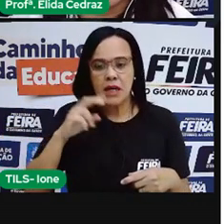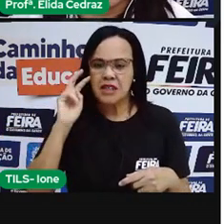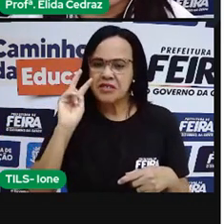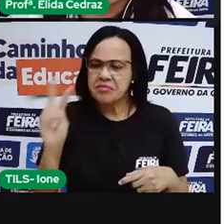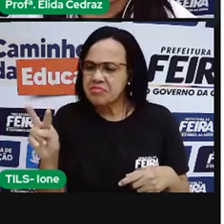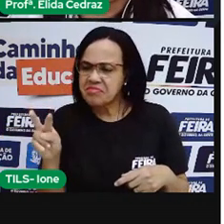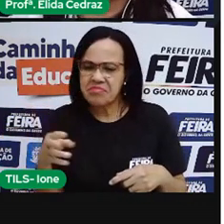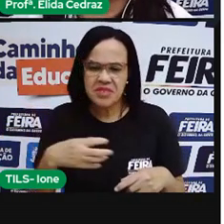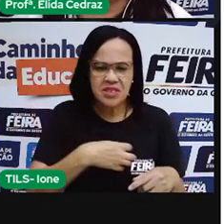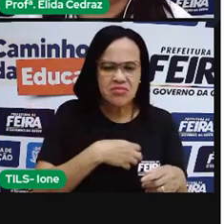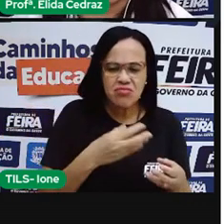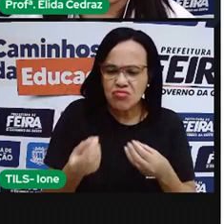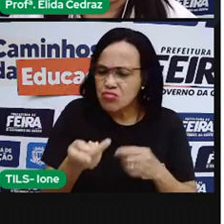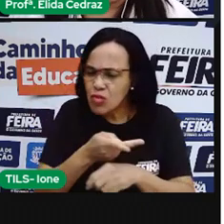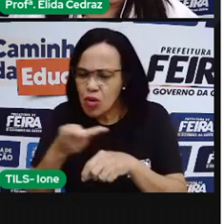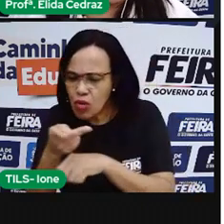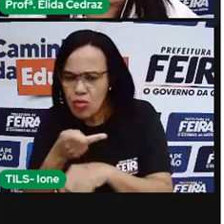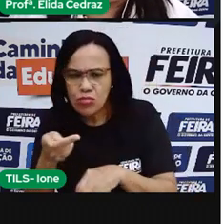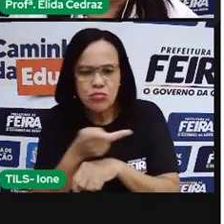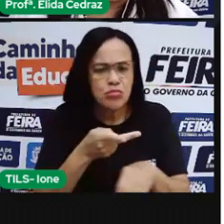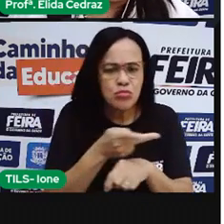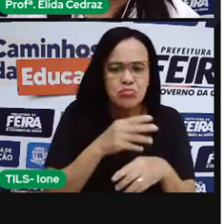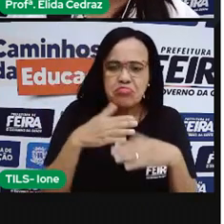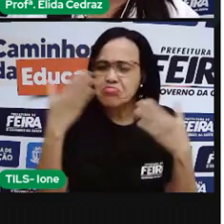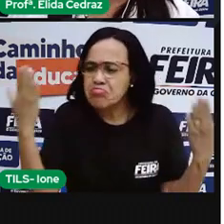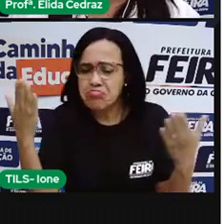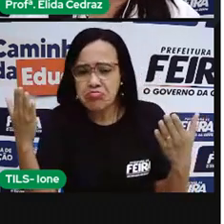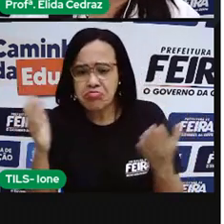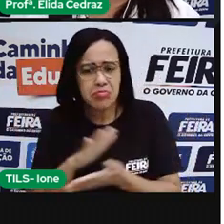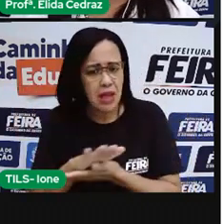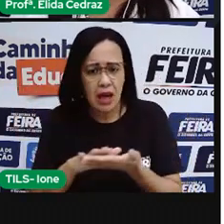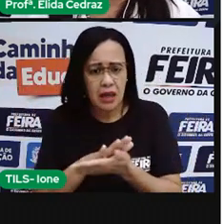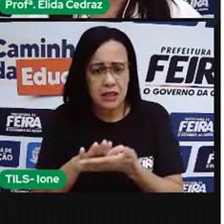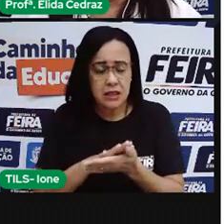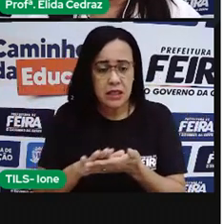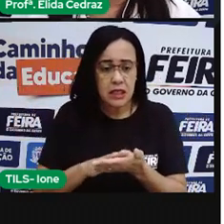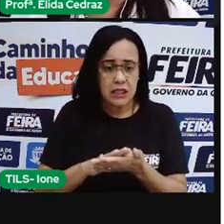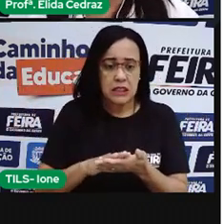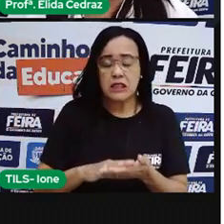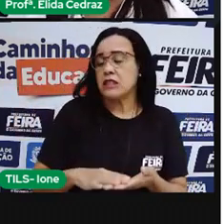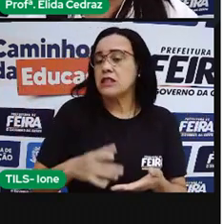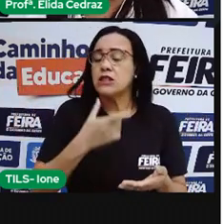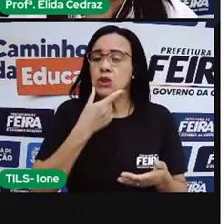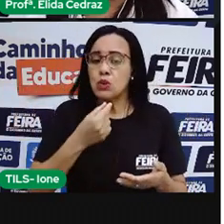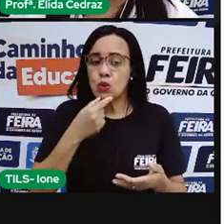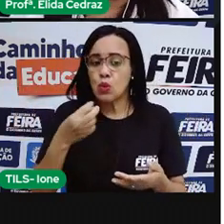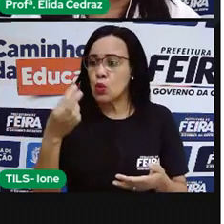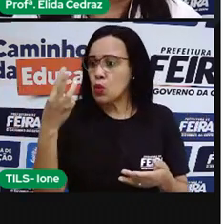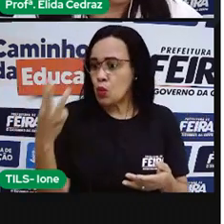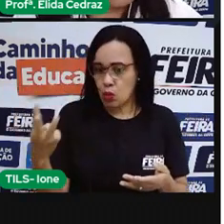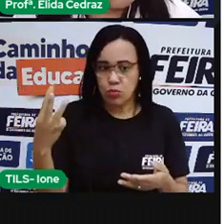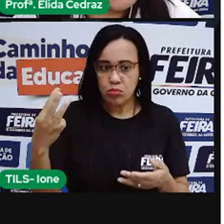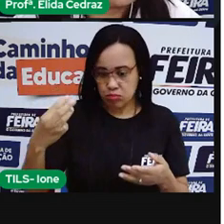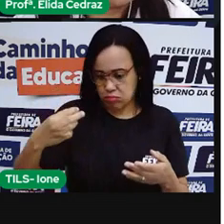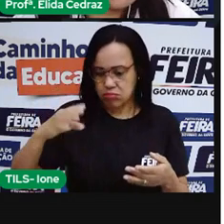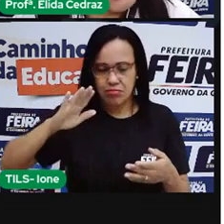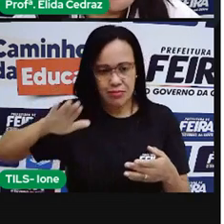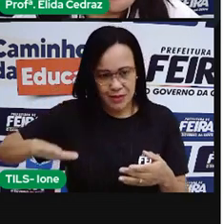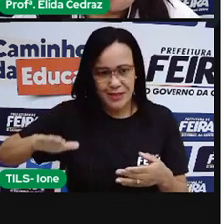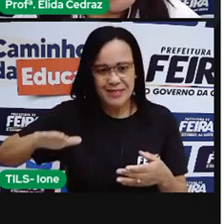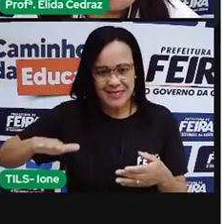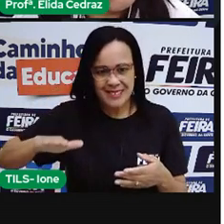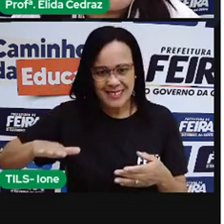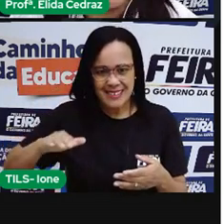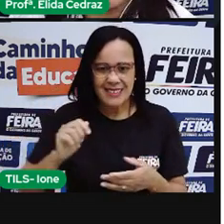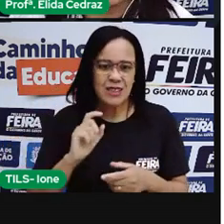comeram o pão, resolveram fugir. Para que a avó não contasse o que tinha feito, cortaram-lhe